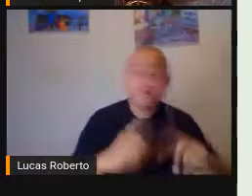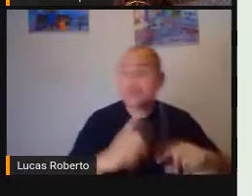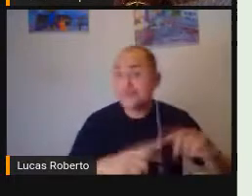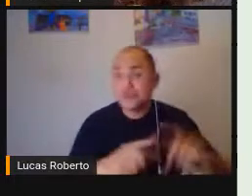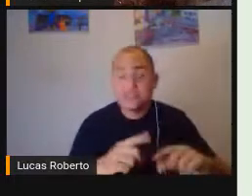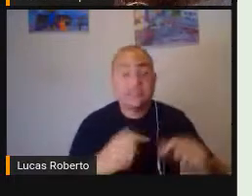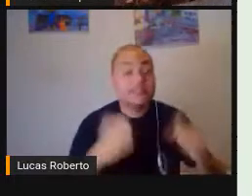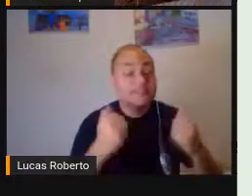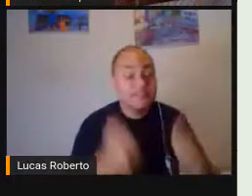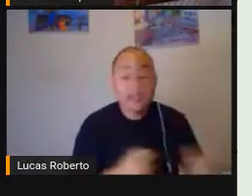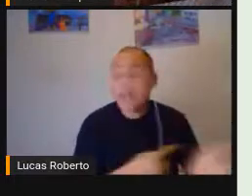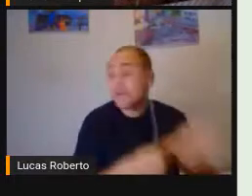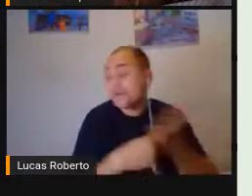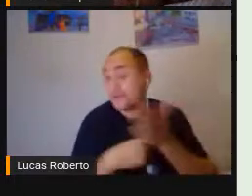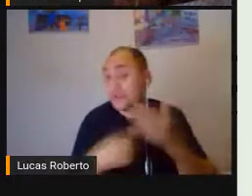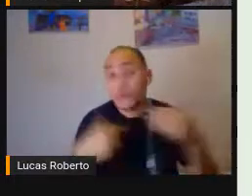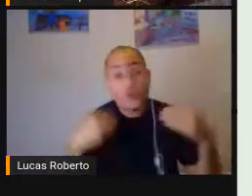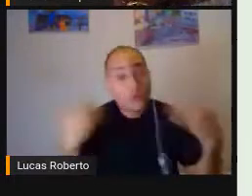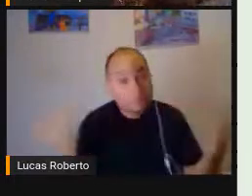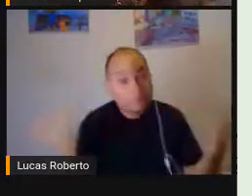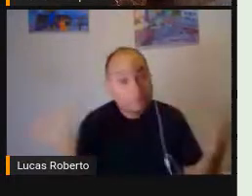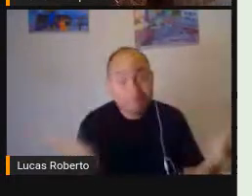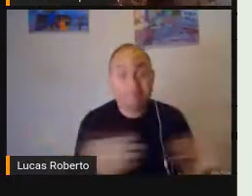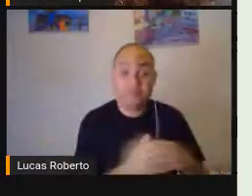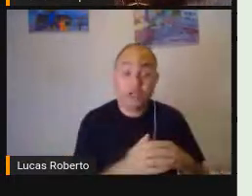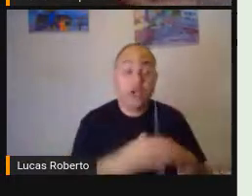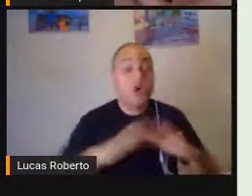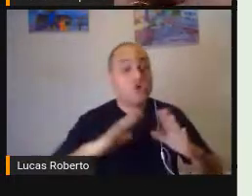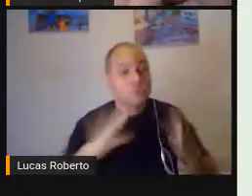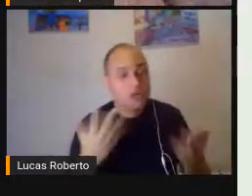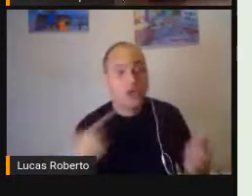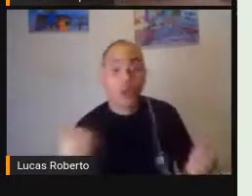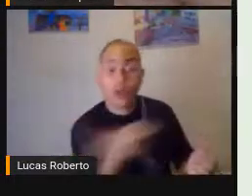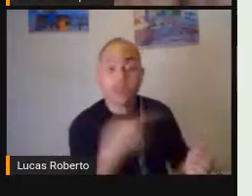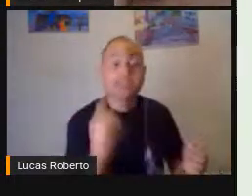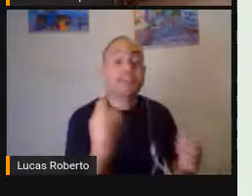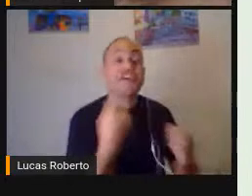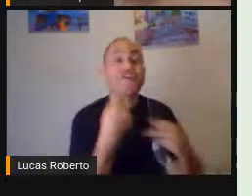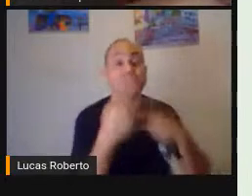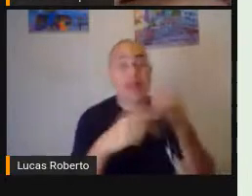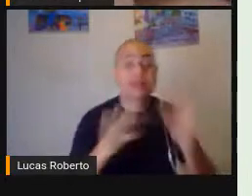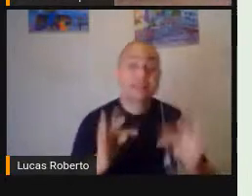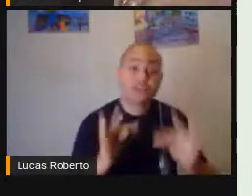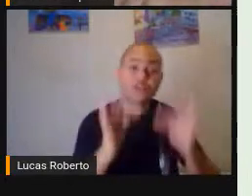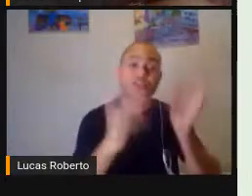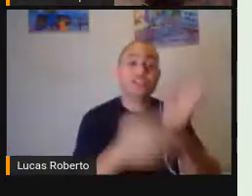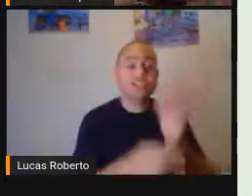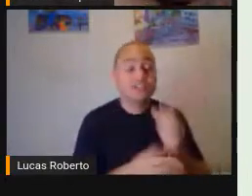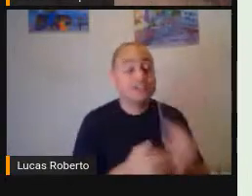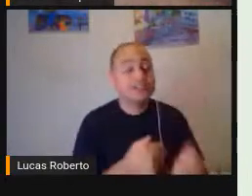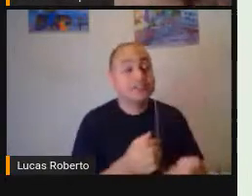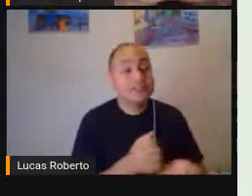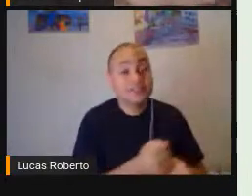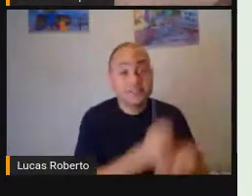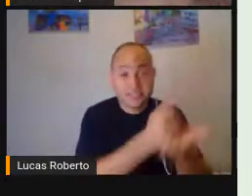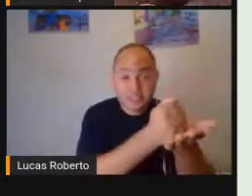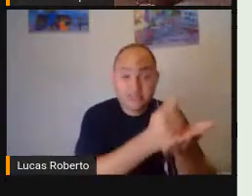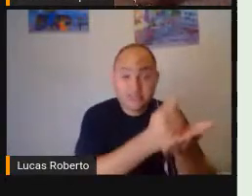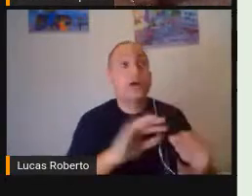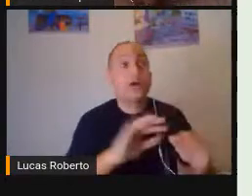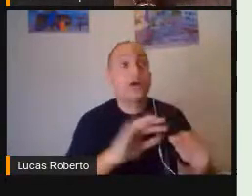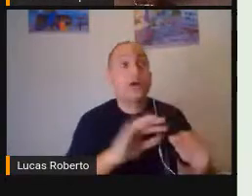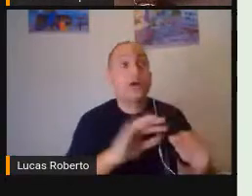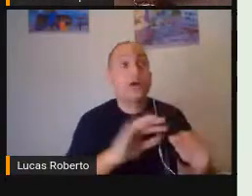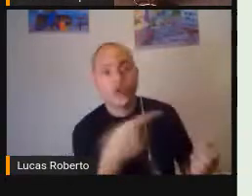Então Quando a gente Fala em tecnologia Assistiva Se a gente Amarrar uma mangueira Na mão de uma criança Que tem uma dificuldade